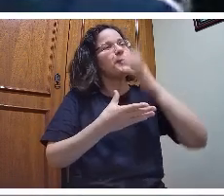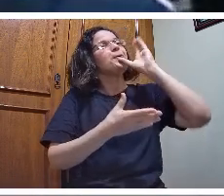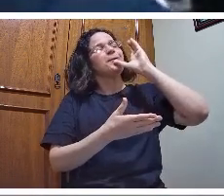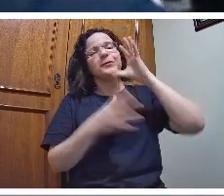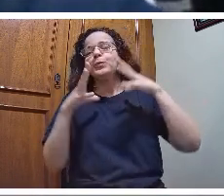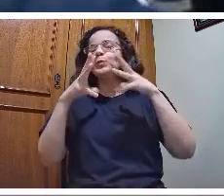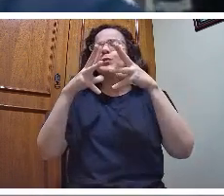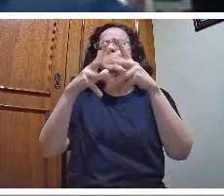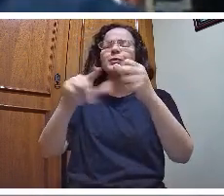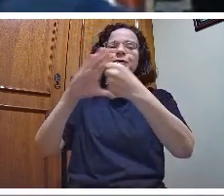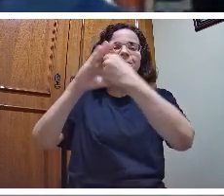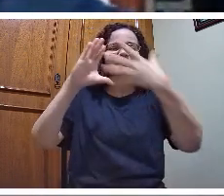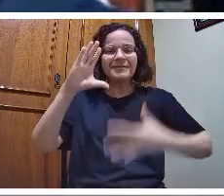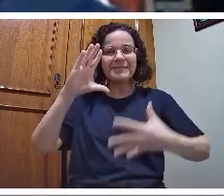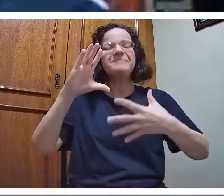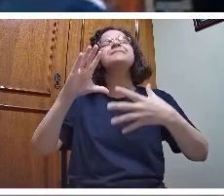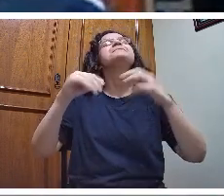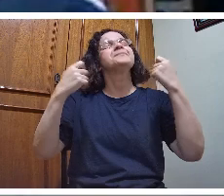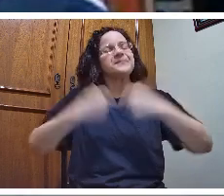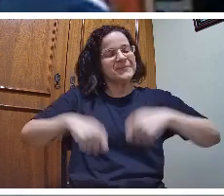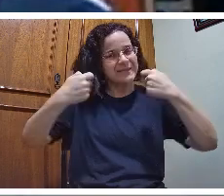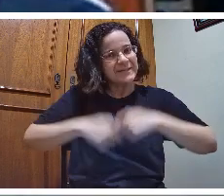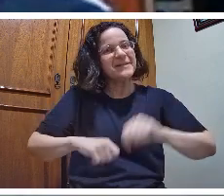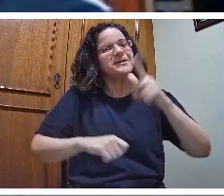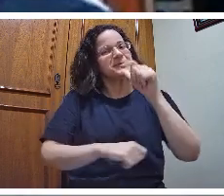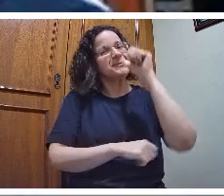tenho sede, tenho que beber água. Com licença.